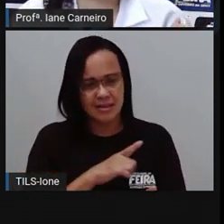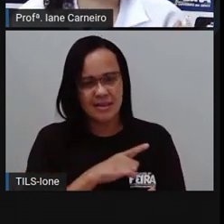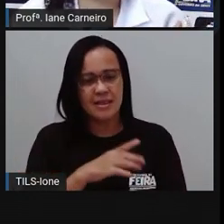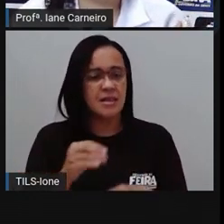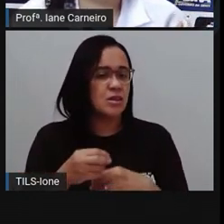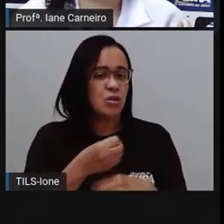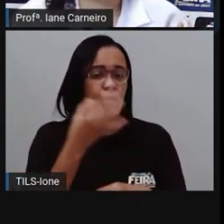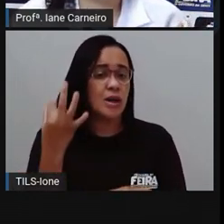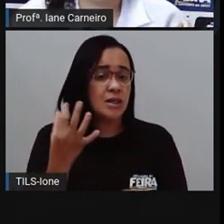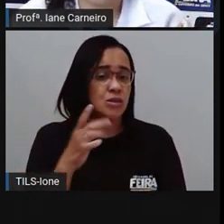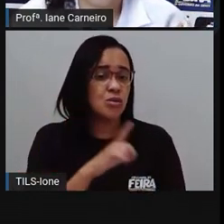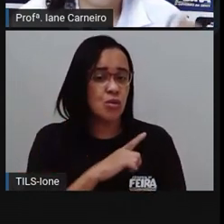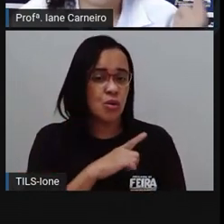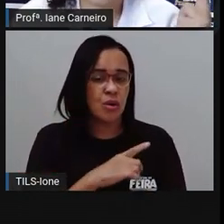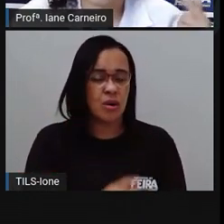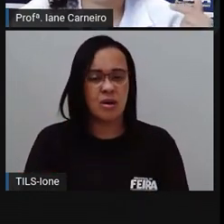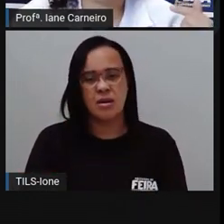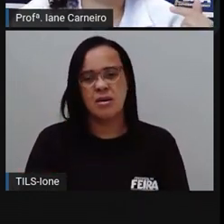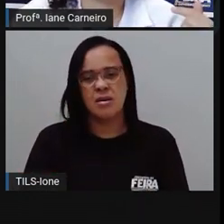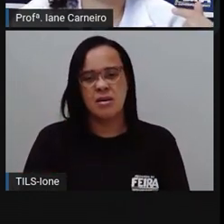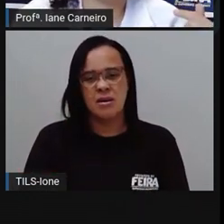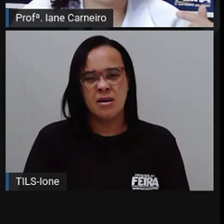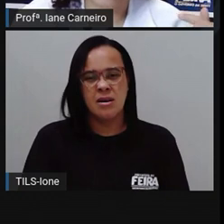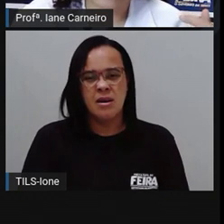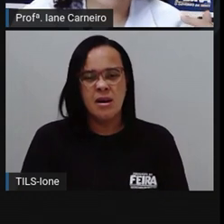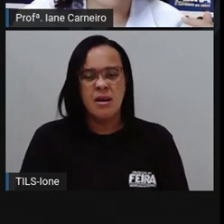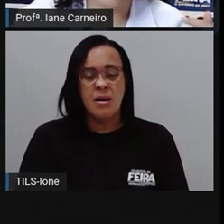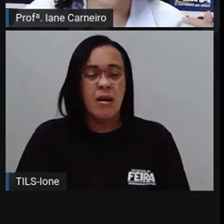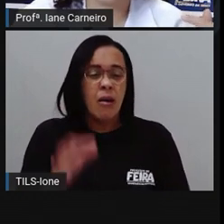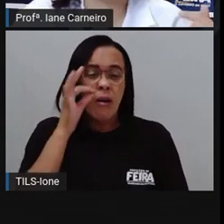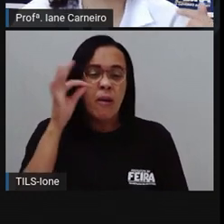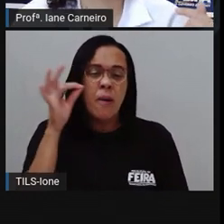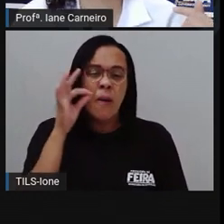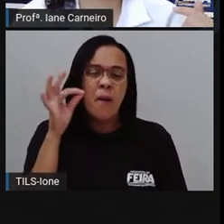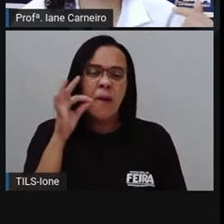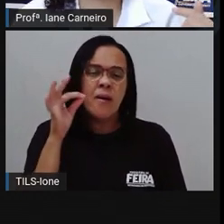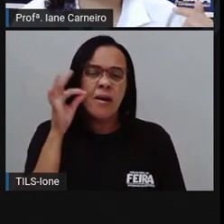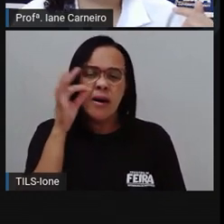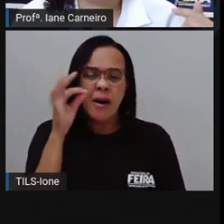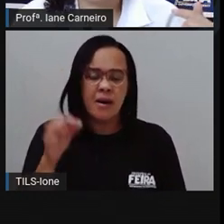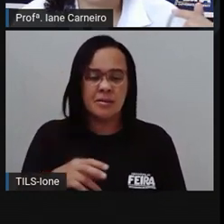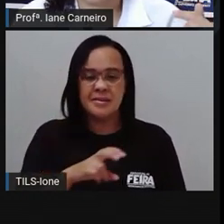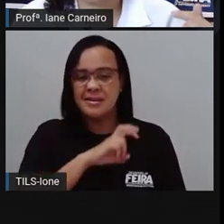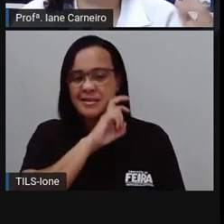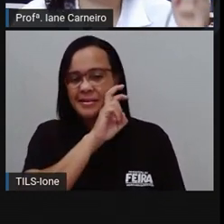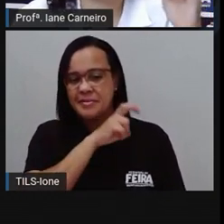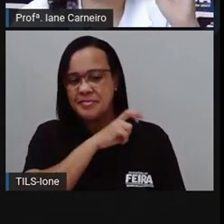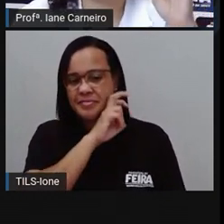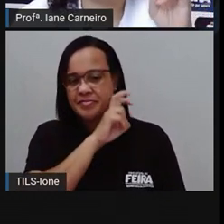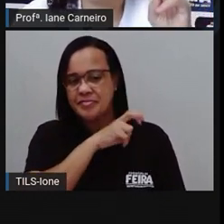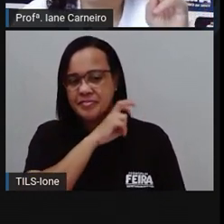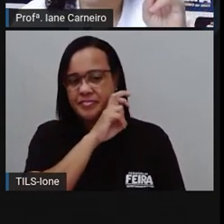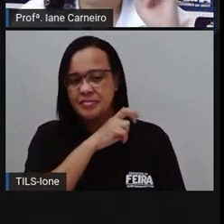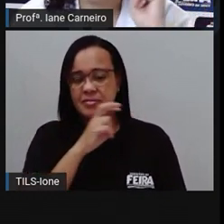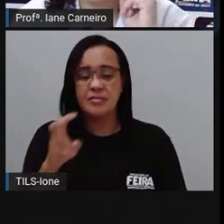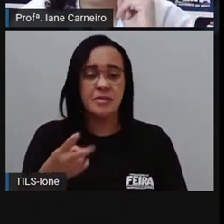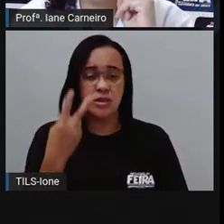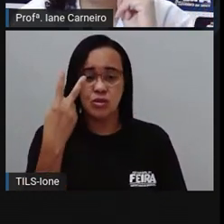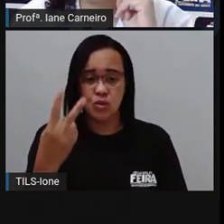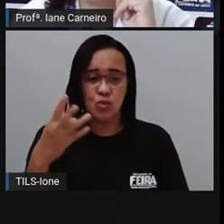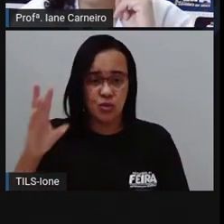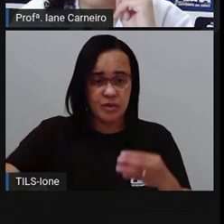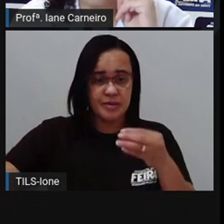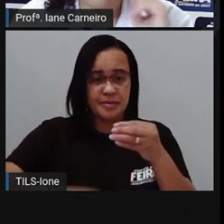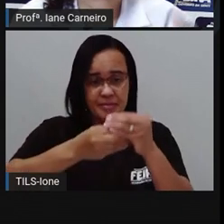Vamos contar, ó, vamos ver qual foi, na verdade, ó. Foi o gato e a cobra, né? Foram os dois. Tá